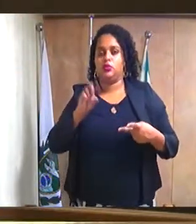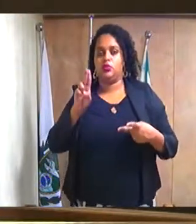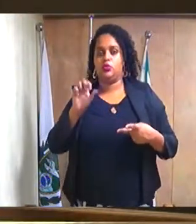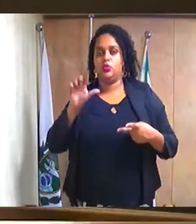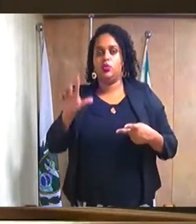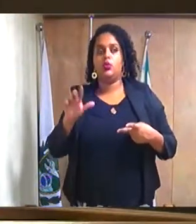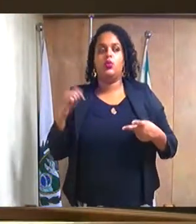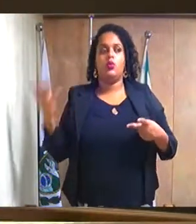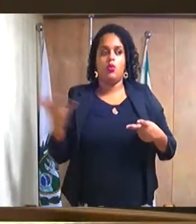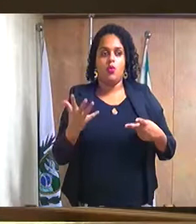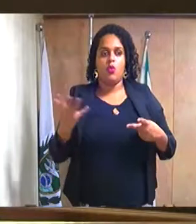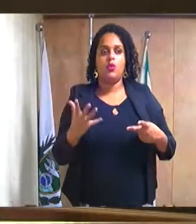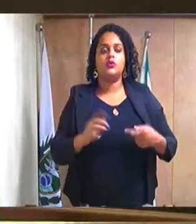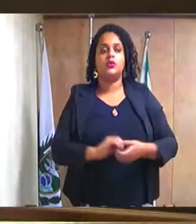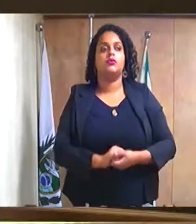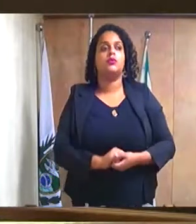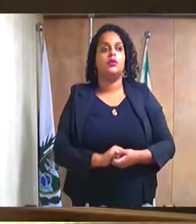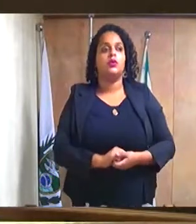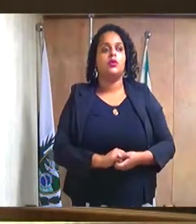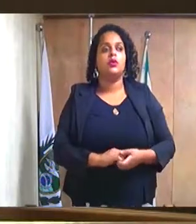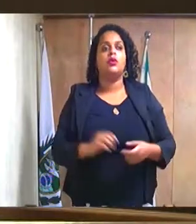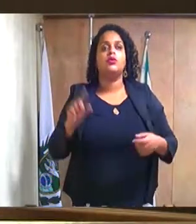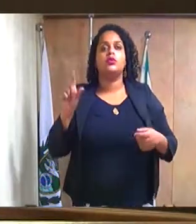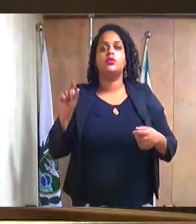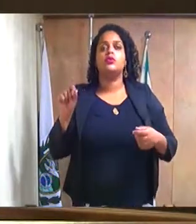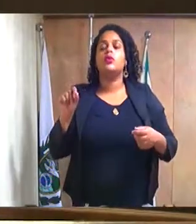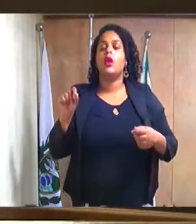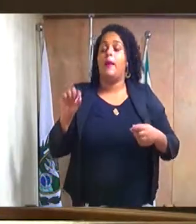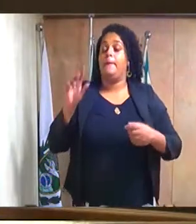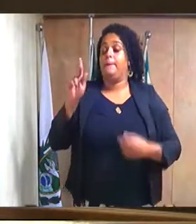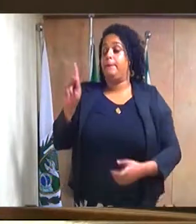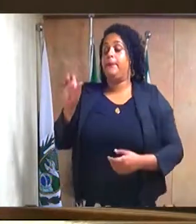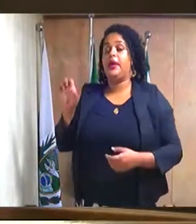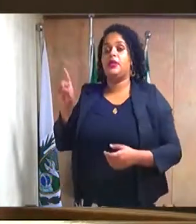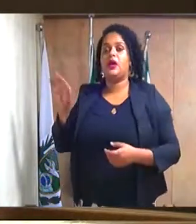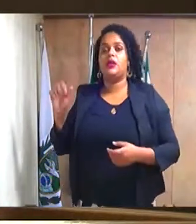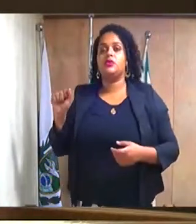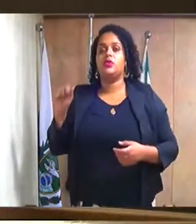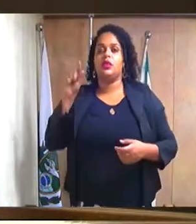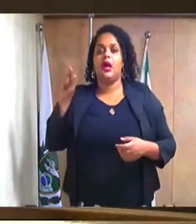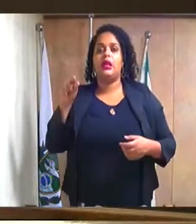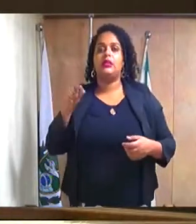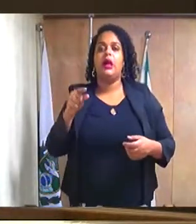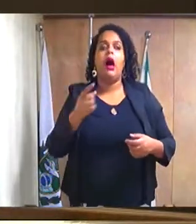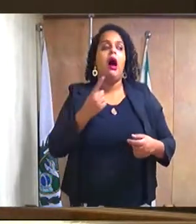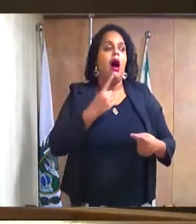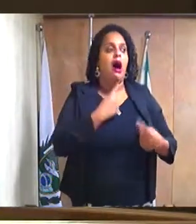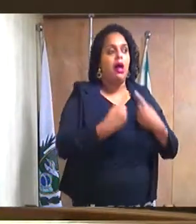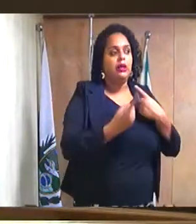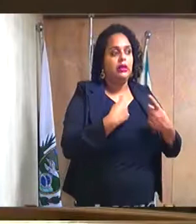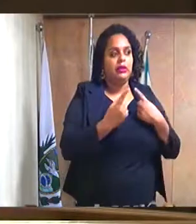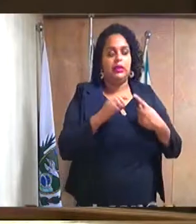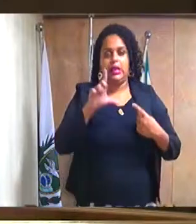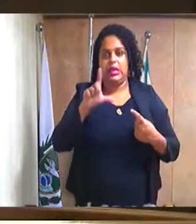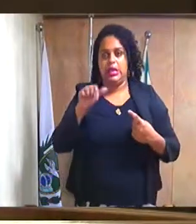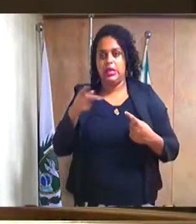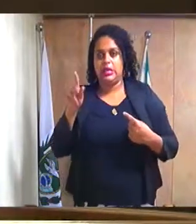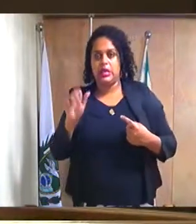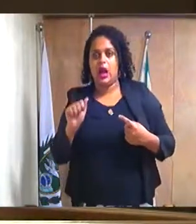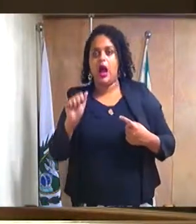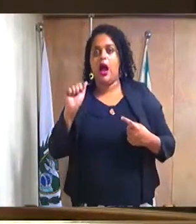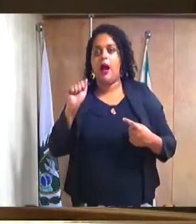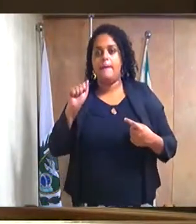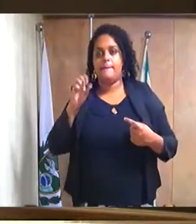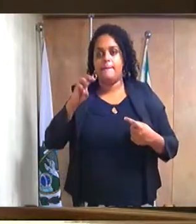teve referente à questão do pedágio da linha amarela, que há 19 anos se encontra